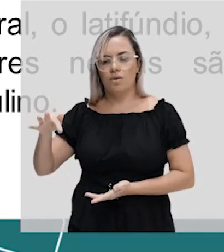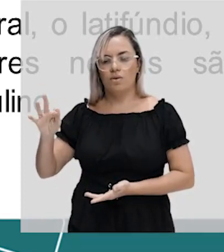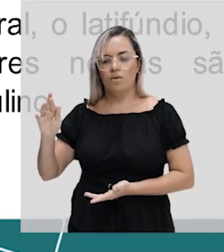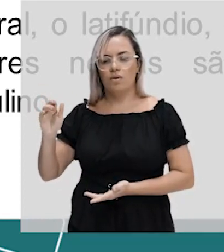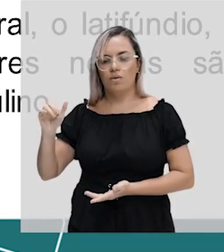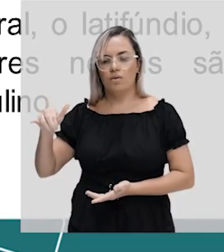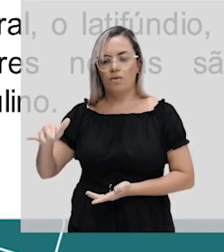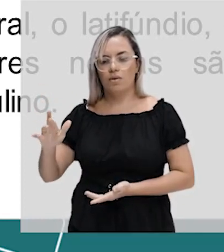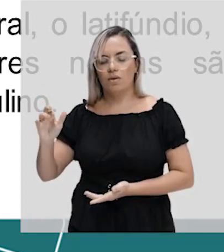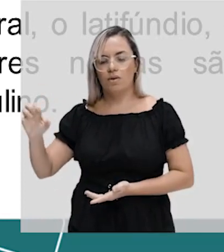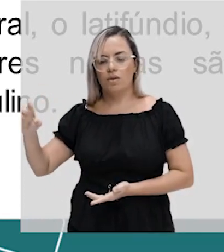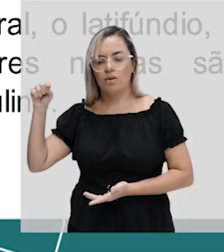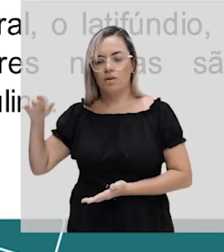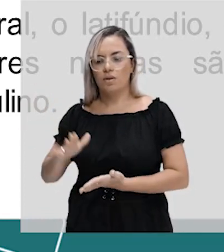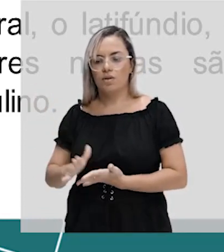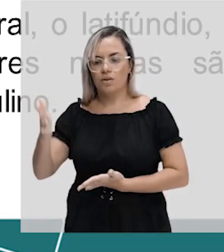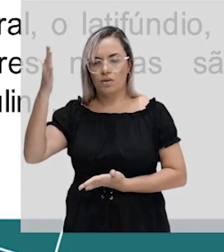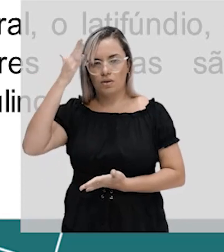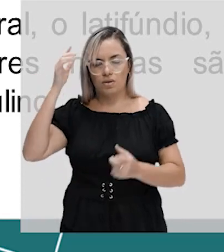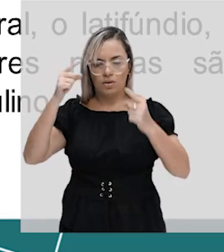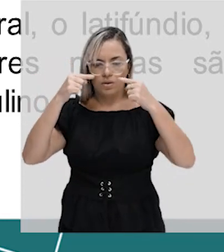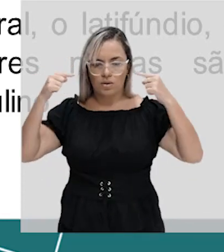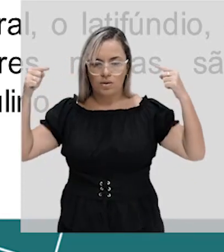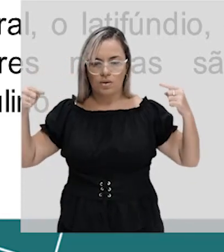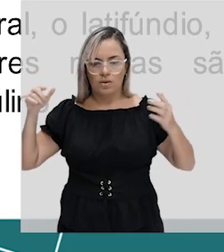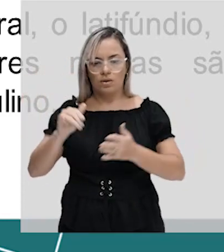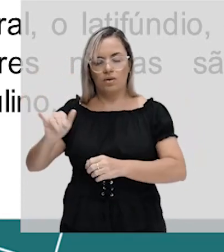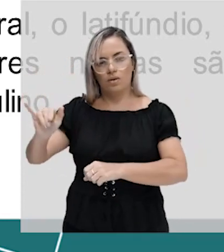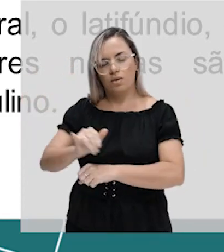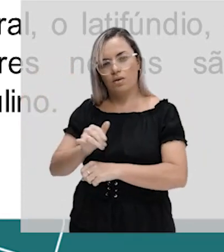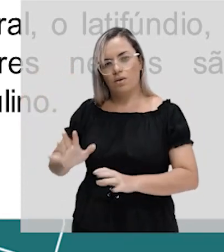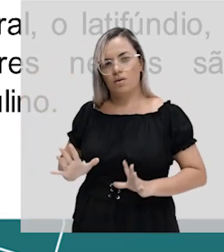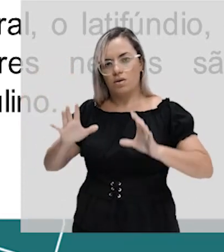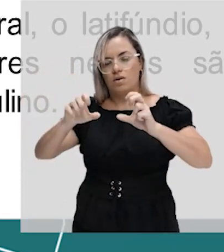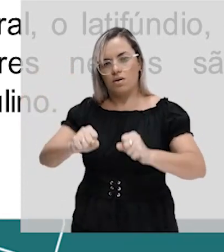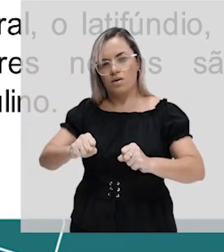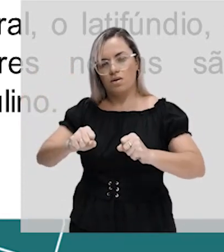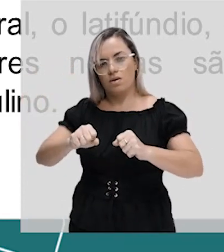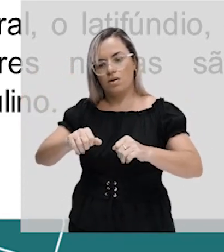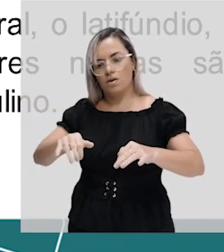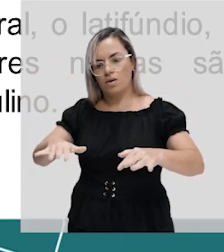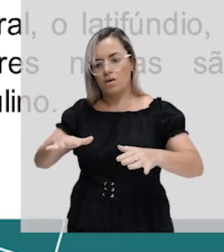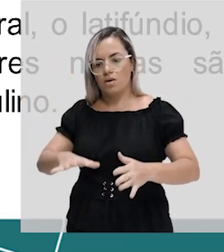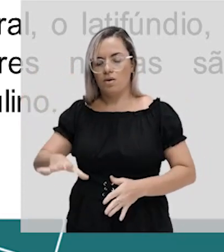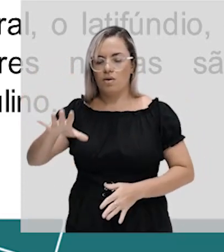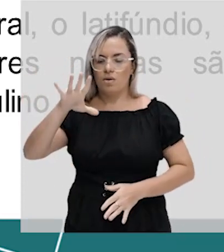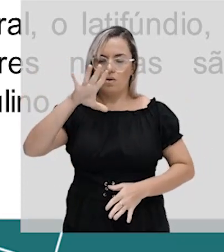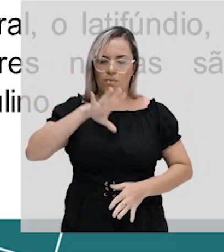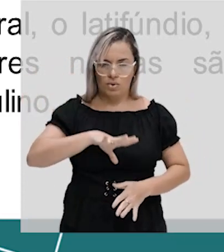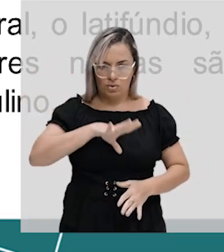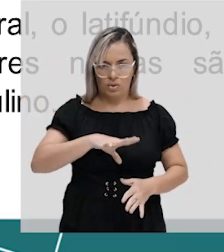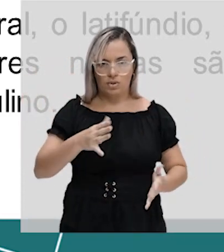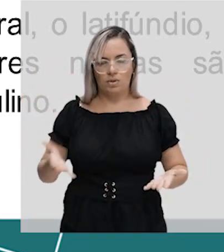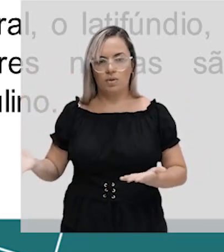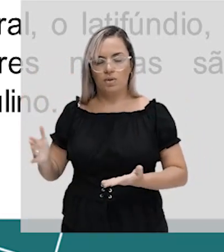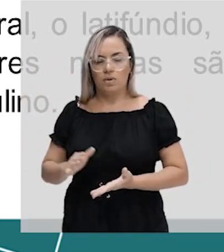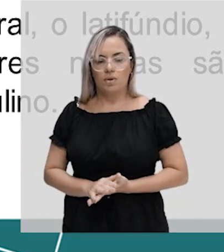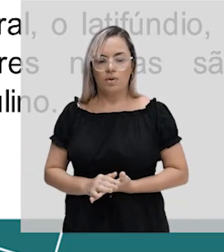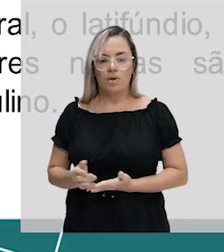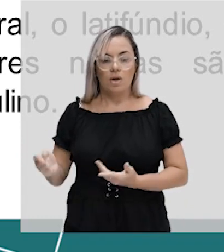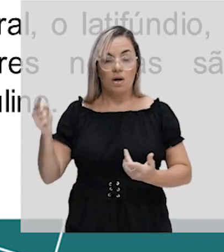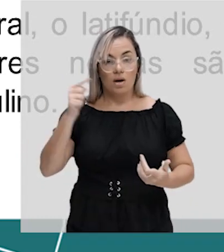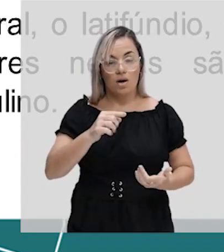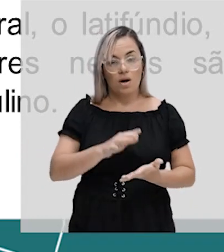entendeu o patriarcalismo como uma estratégia da colonização portuguesa. Então olha só, a Neuma